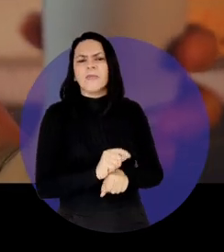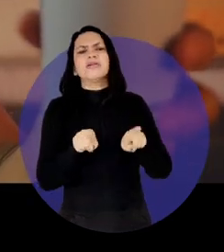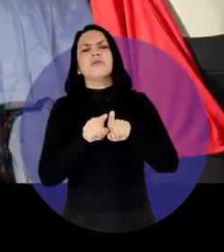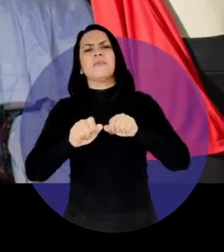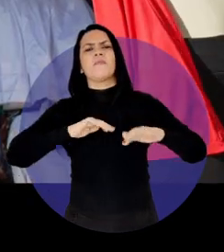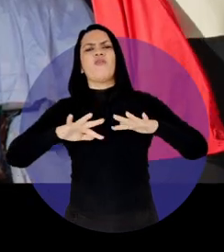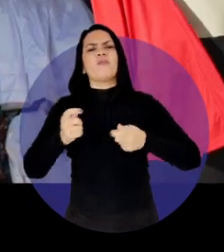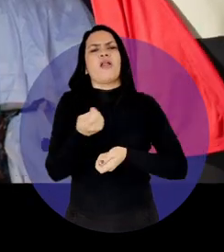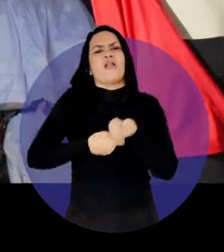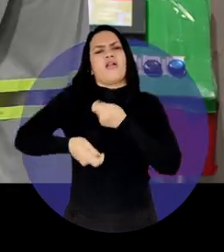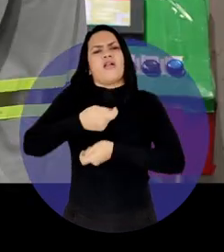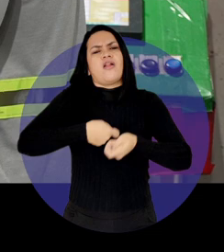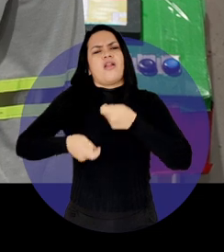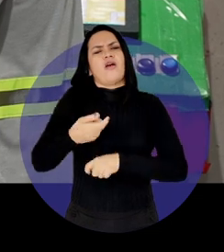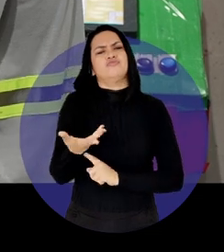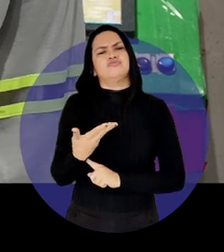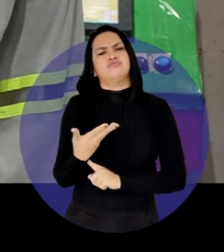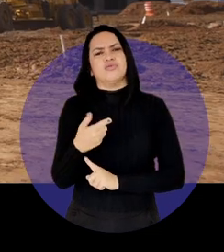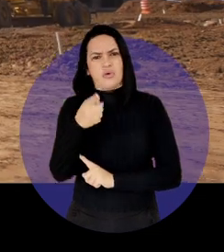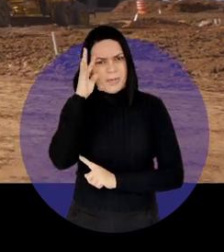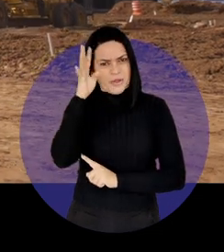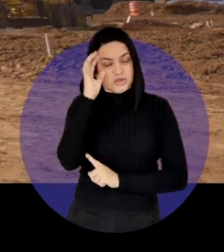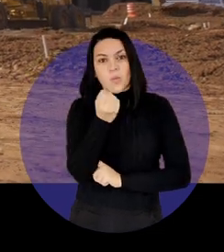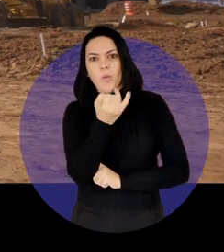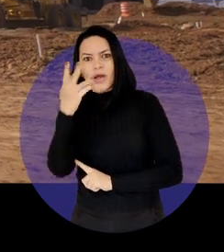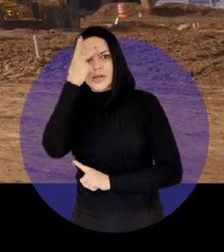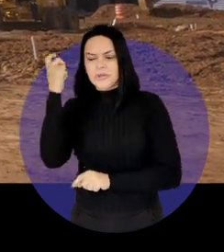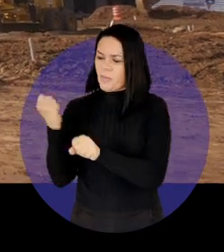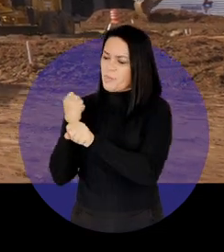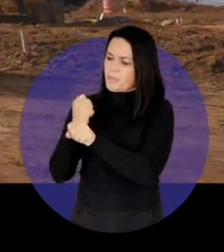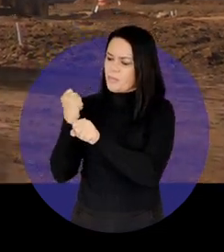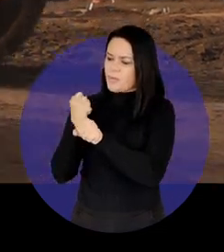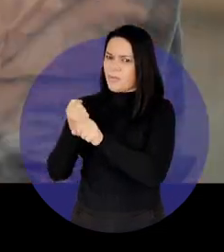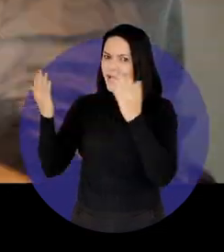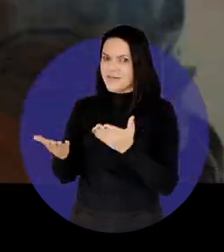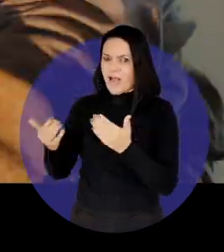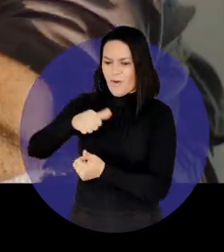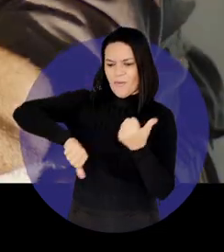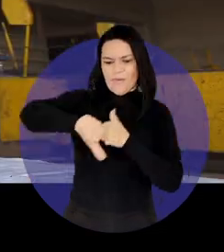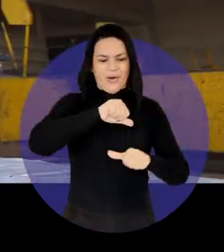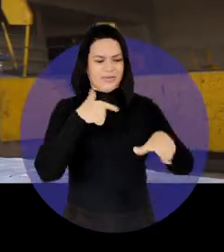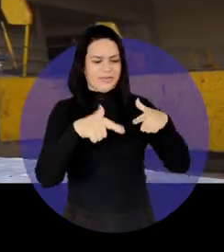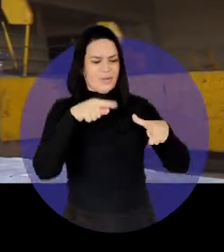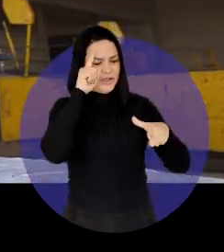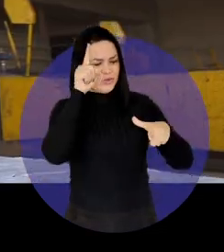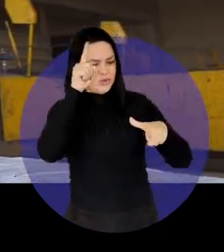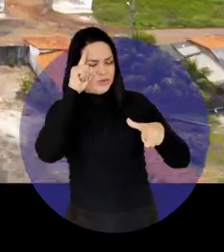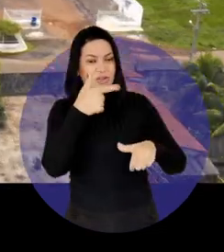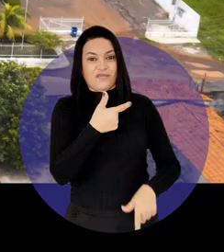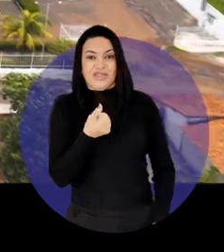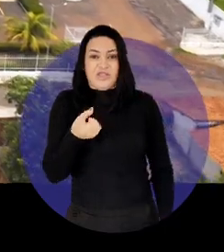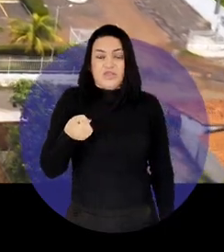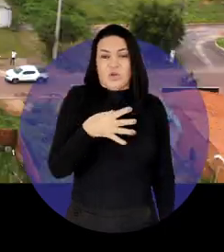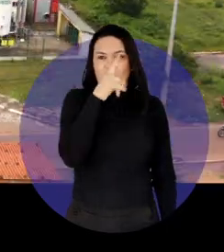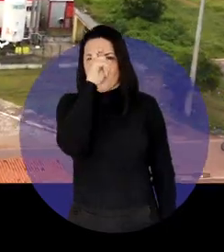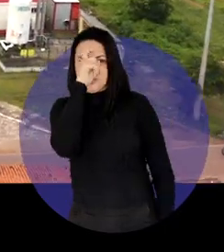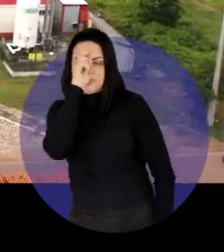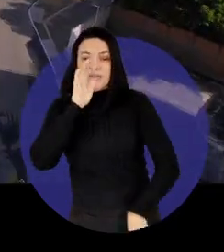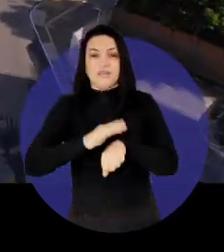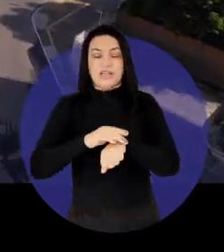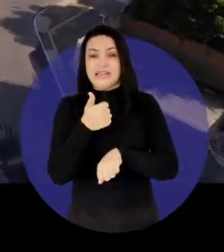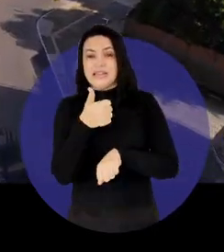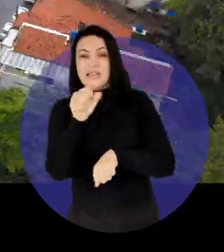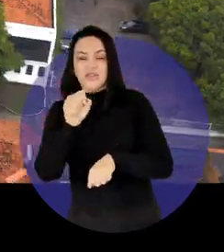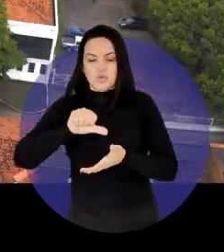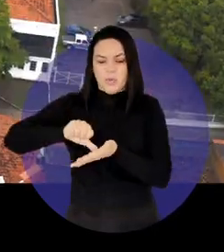empregos e movimentam a economia. Imagina quanta gente trabalhou na construção e agora trabalha no dia a dia de 26 novos